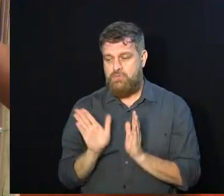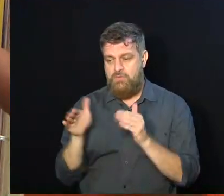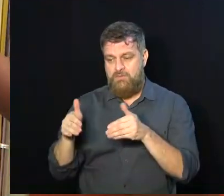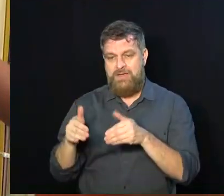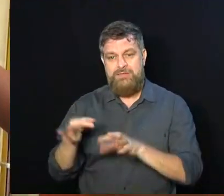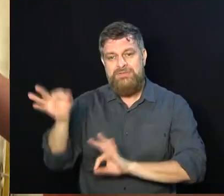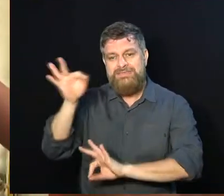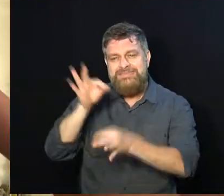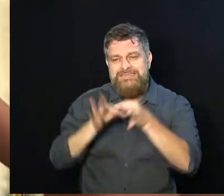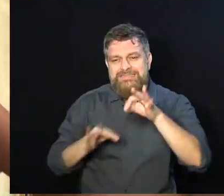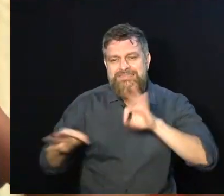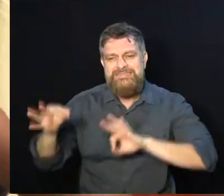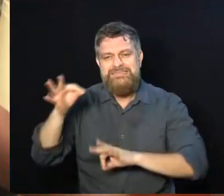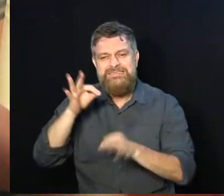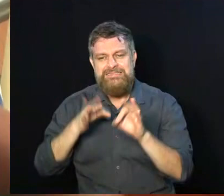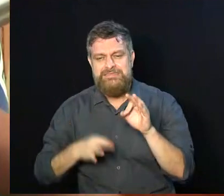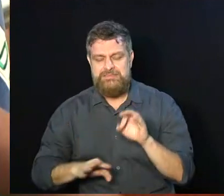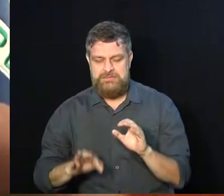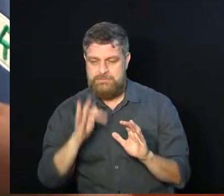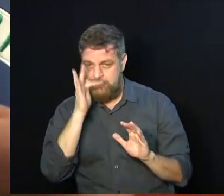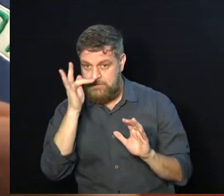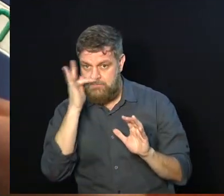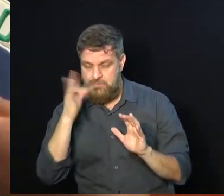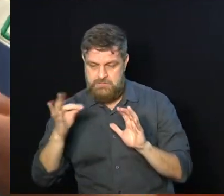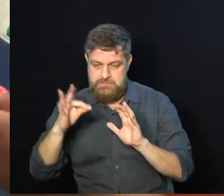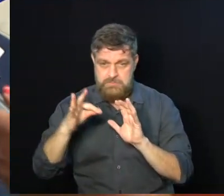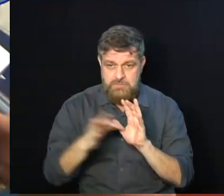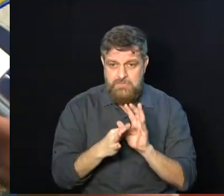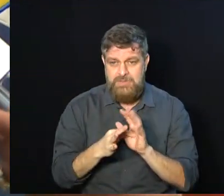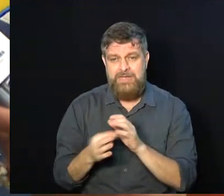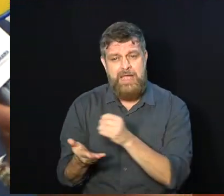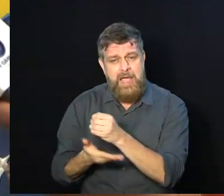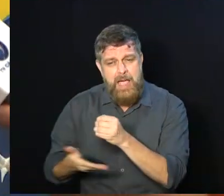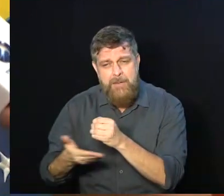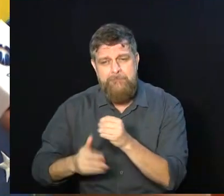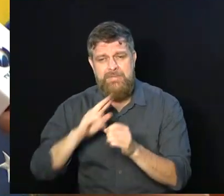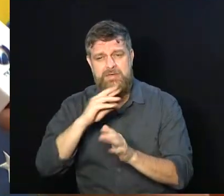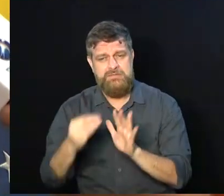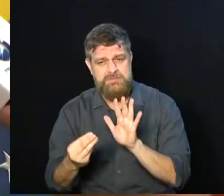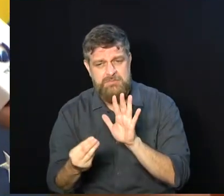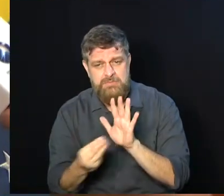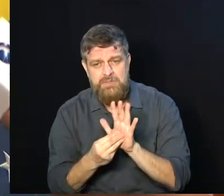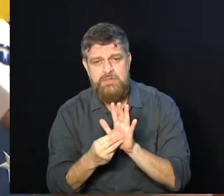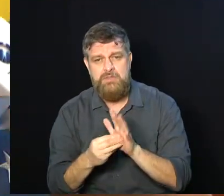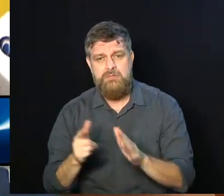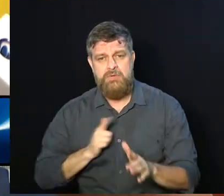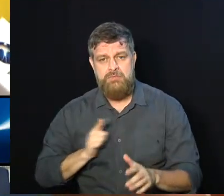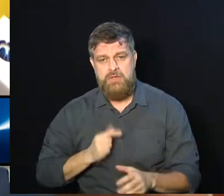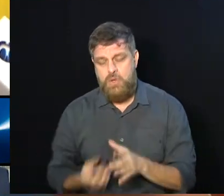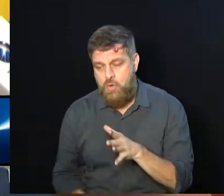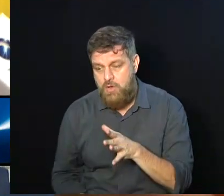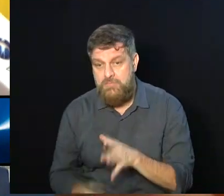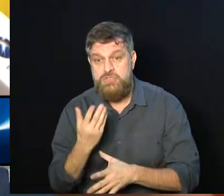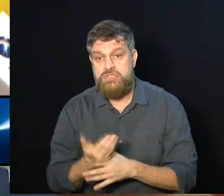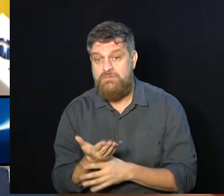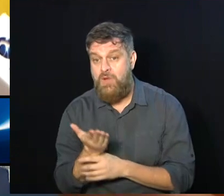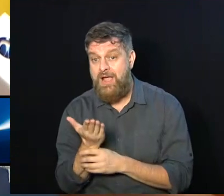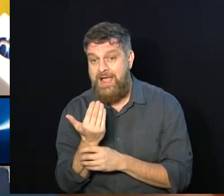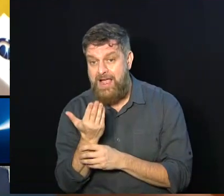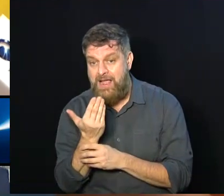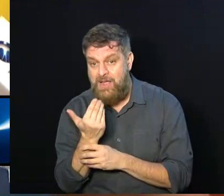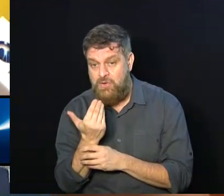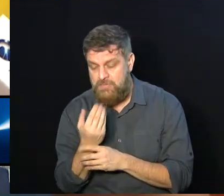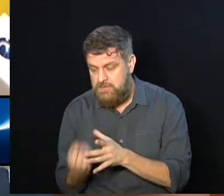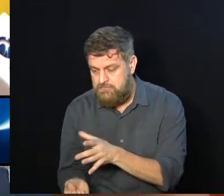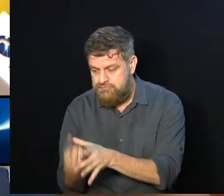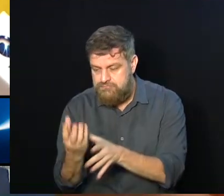A abelha cumpre um papel fundamental para o ecossistema, equilíbrio ecológico e para a produção de alimento. Existe uma